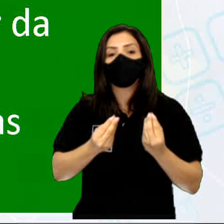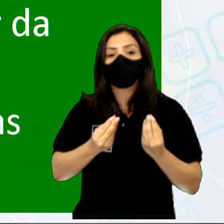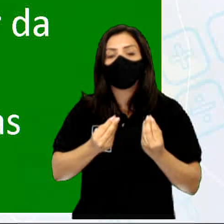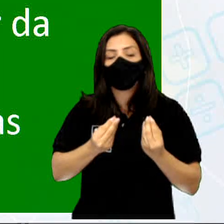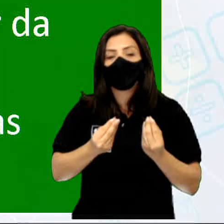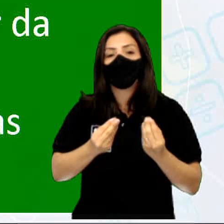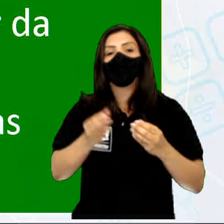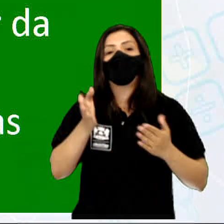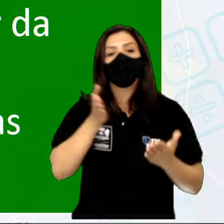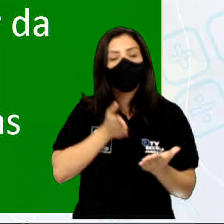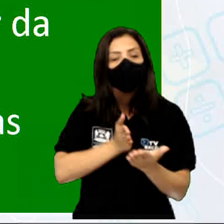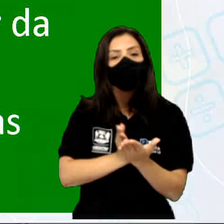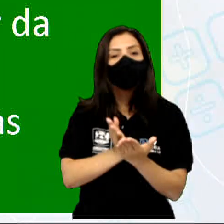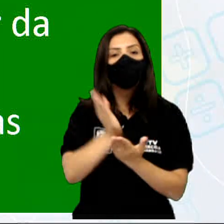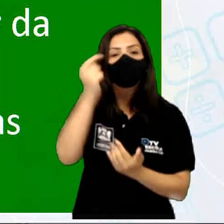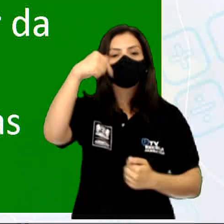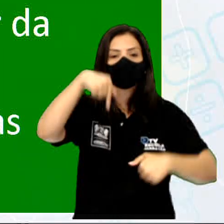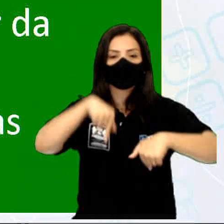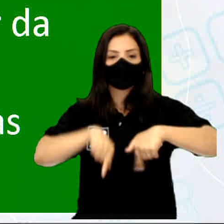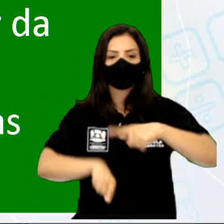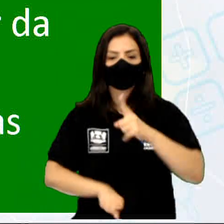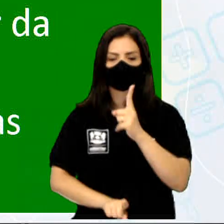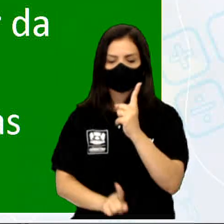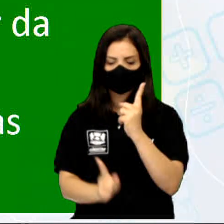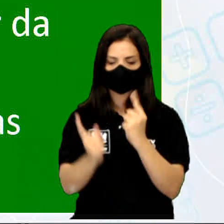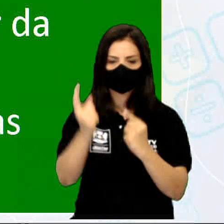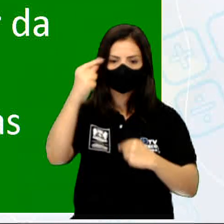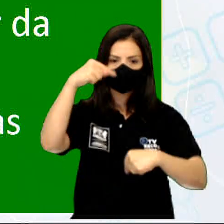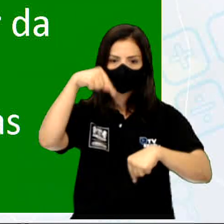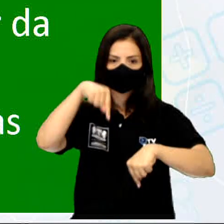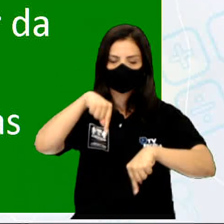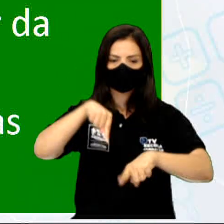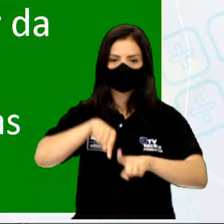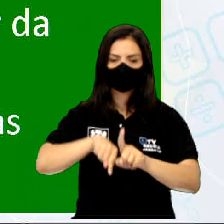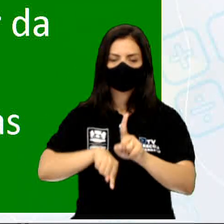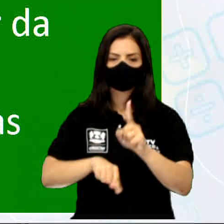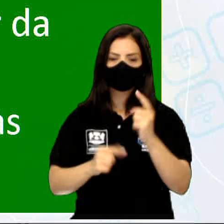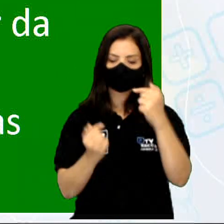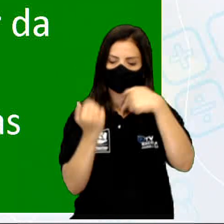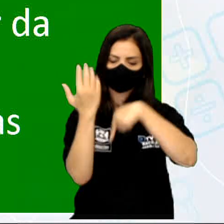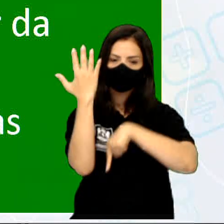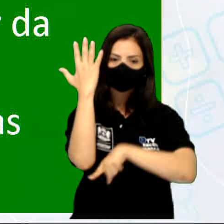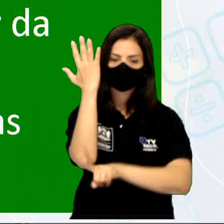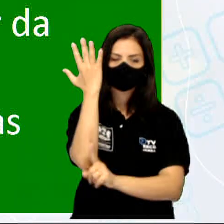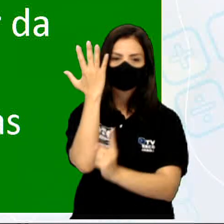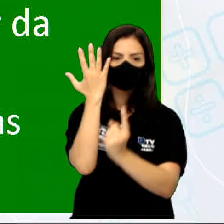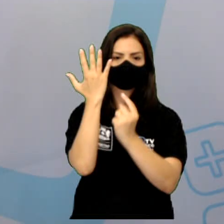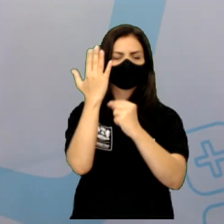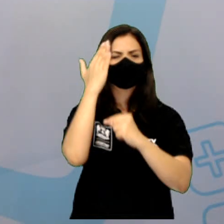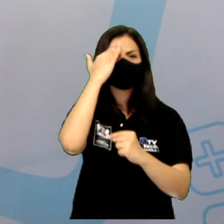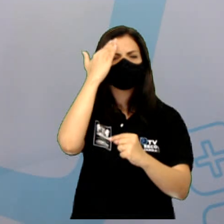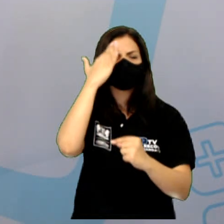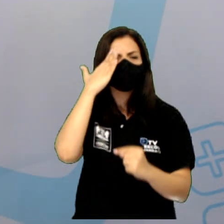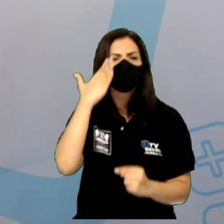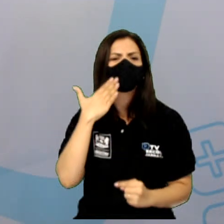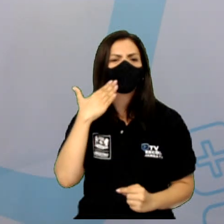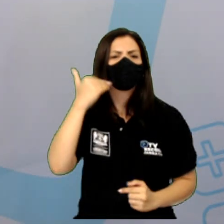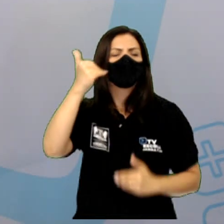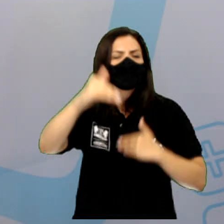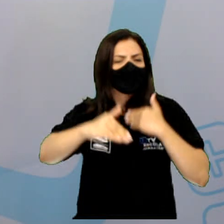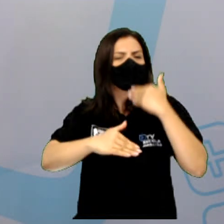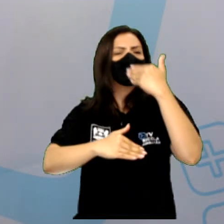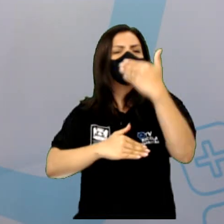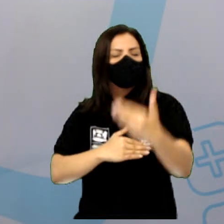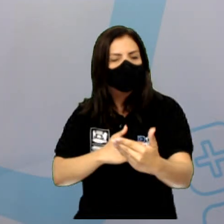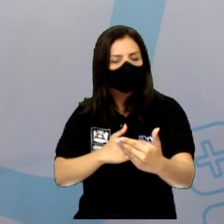fotossíntese. Nós vamos entender melhor nas próximas aulas sobre a questão da fotossíntese. A fotossíntese é um processo